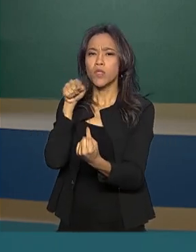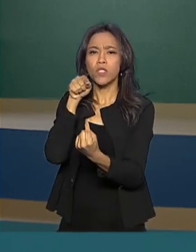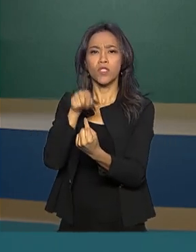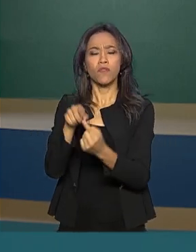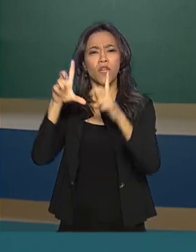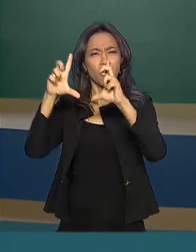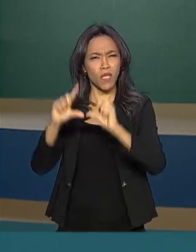contratação de jovens.